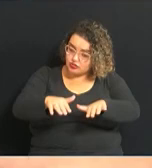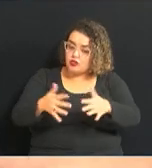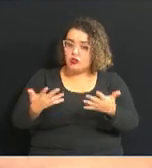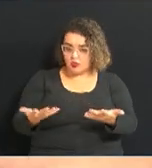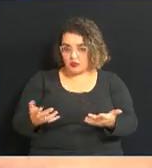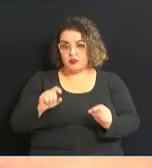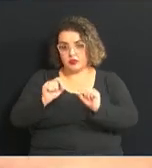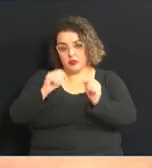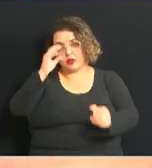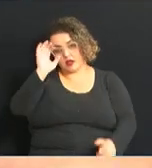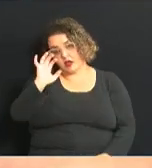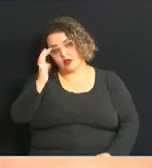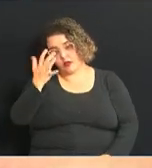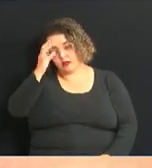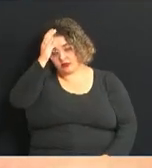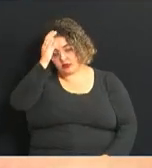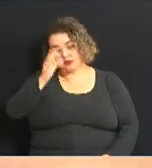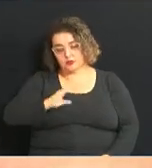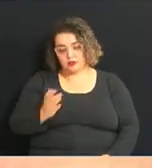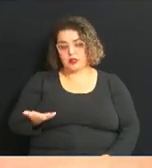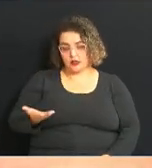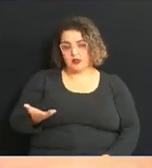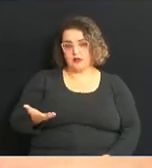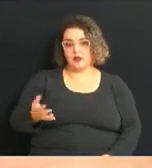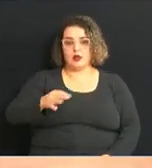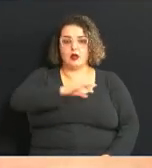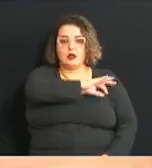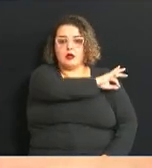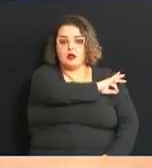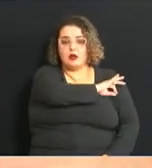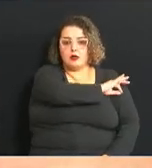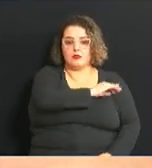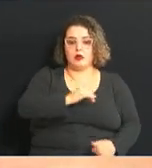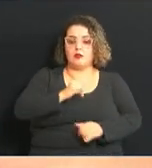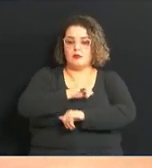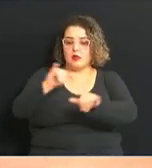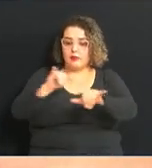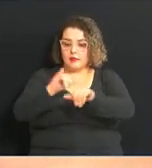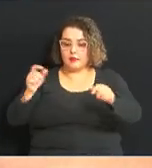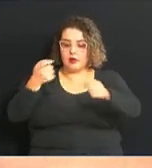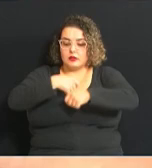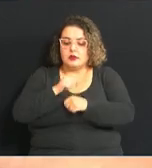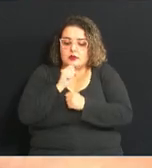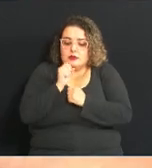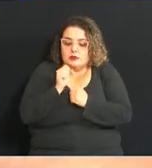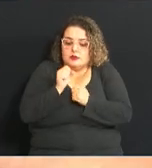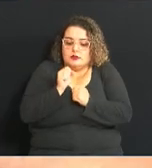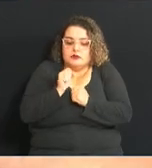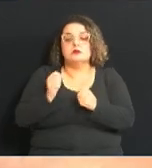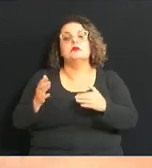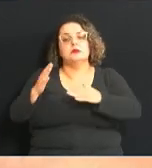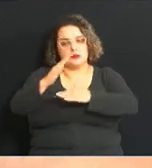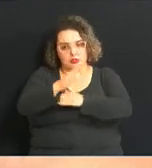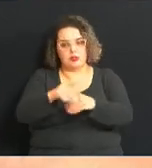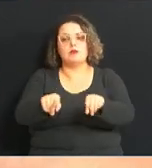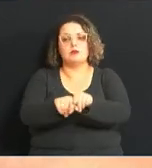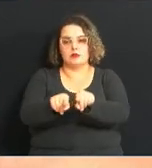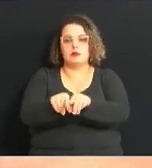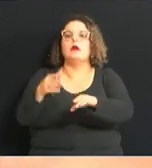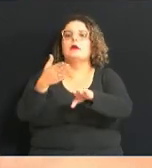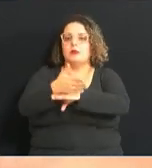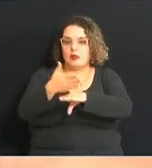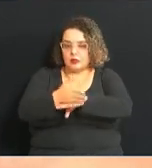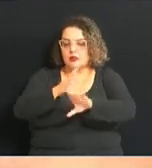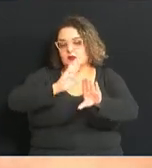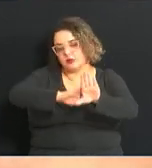munícipes. Então, a Prefeitura Municipal lançou essa campanha do Agasalho e a Câmara Municipal também é partícipe nesse